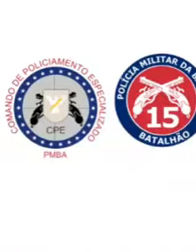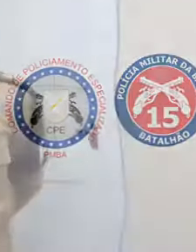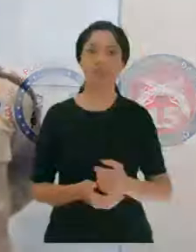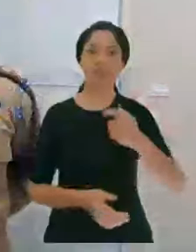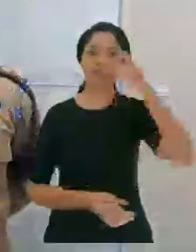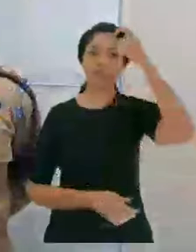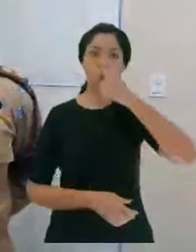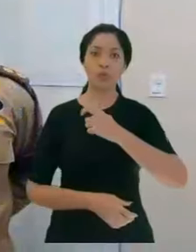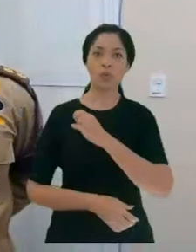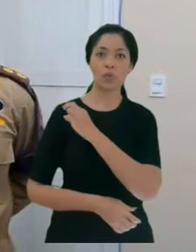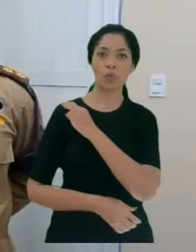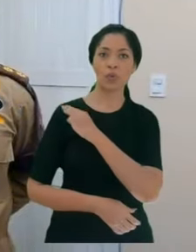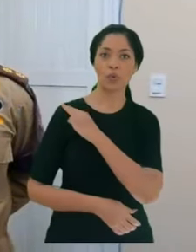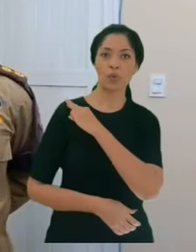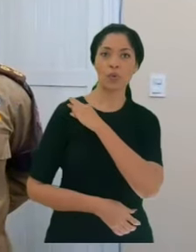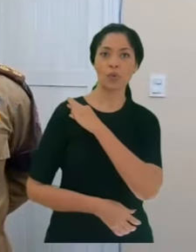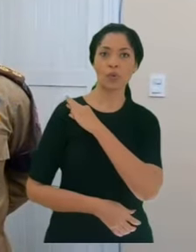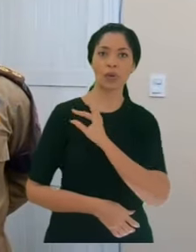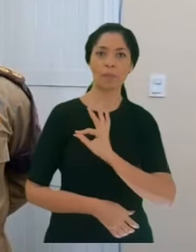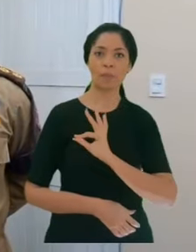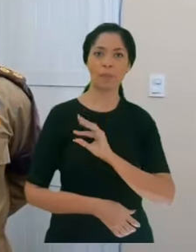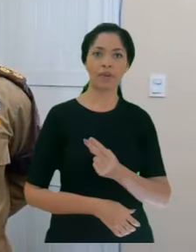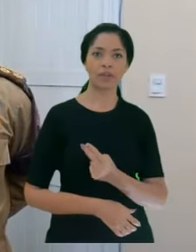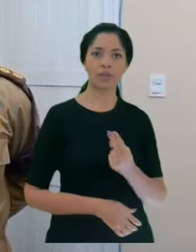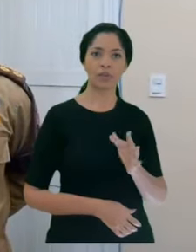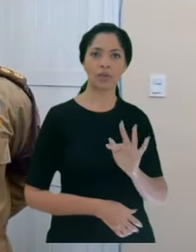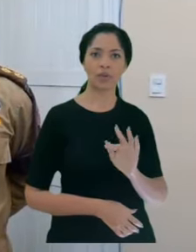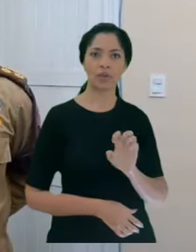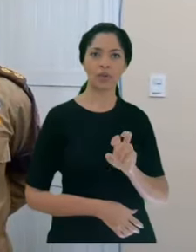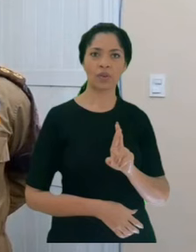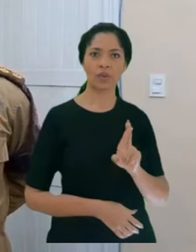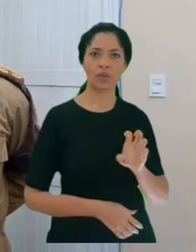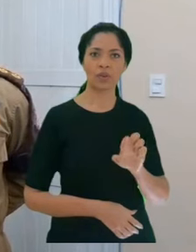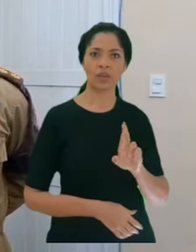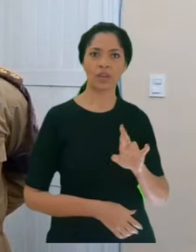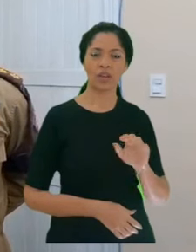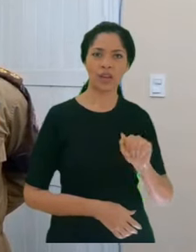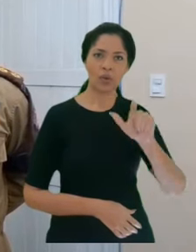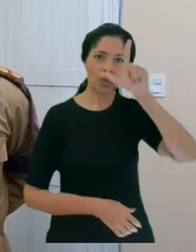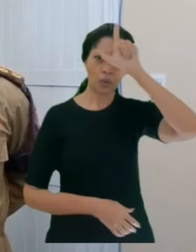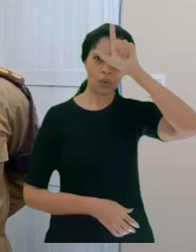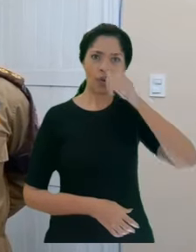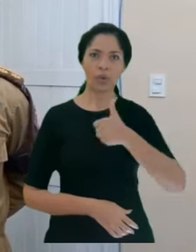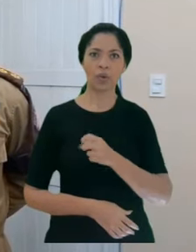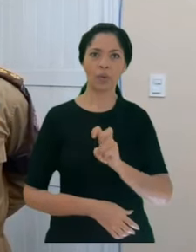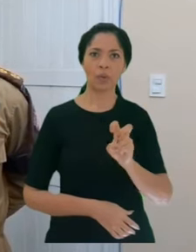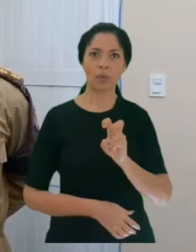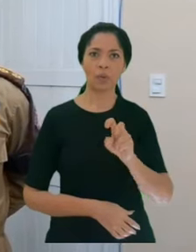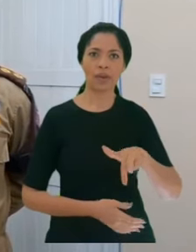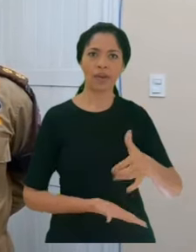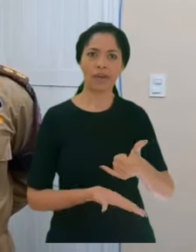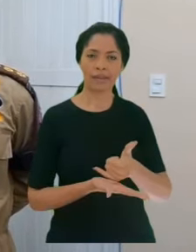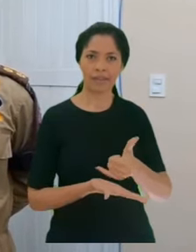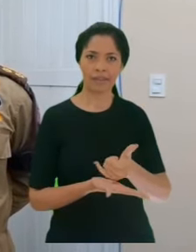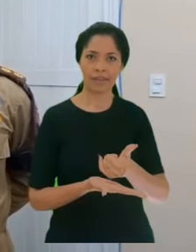Eu sou o tenente-coronel PM Ferreira Lopes, comandante do 15º Batalhão de Polícia Militar, com sede na cidade de